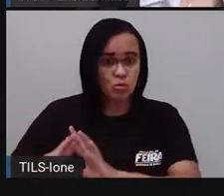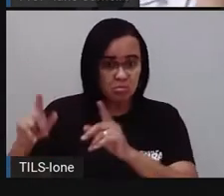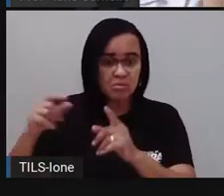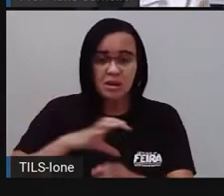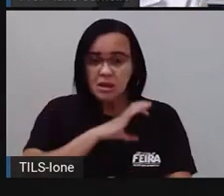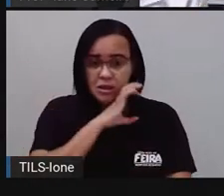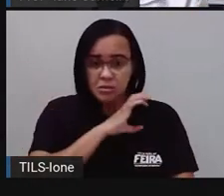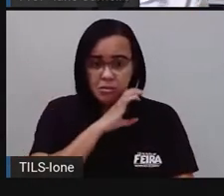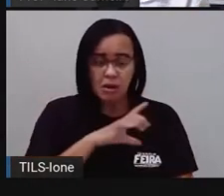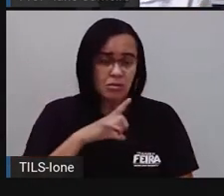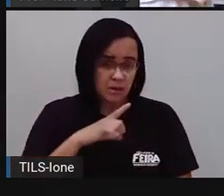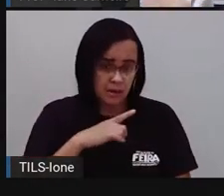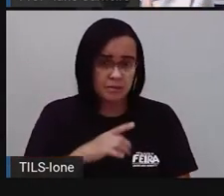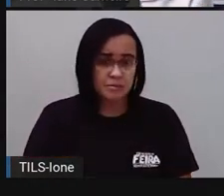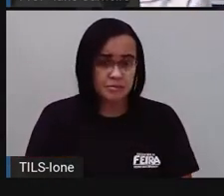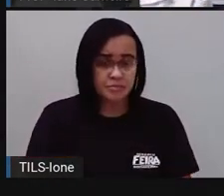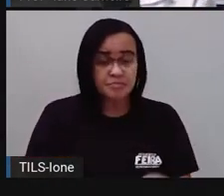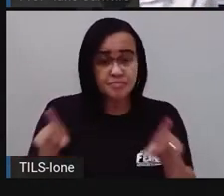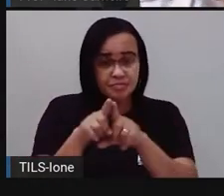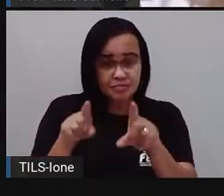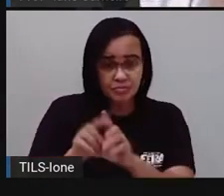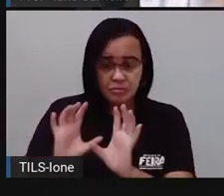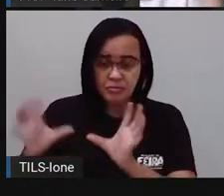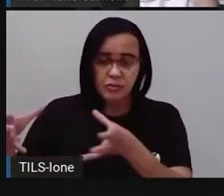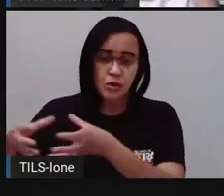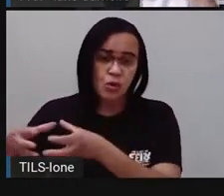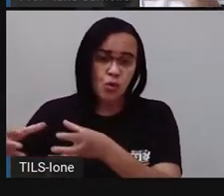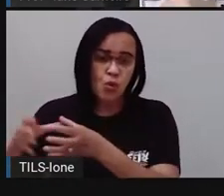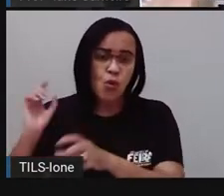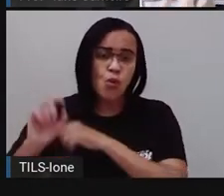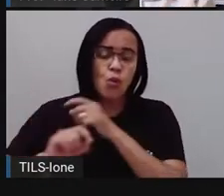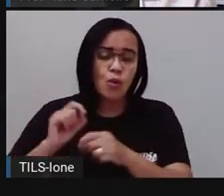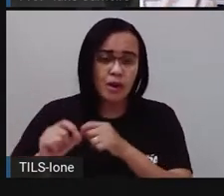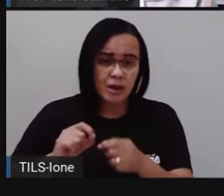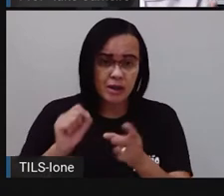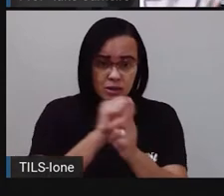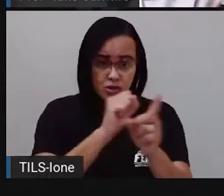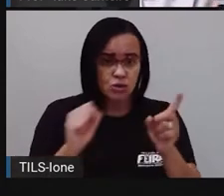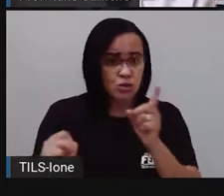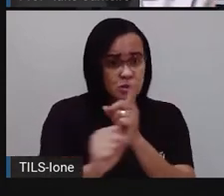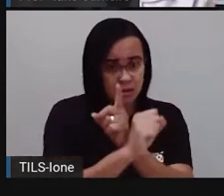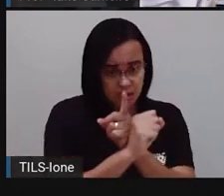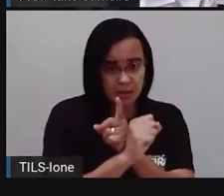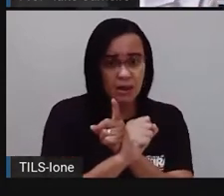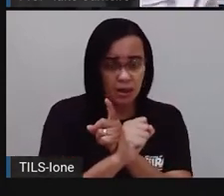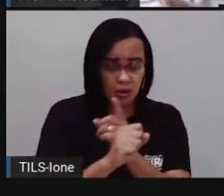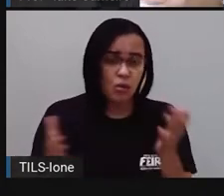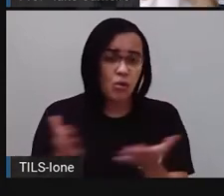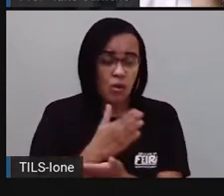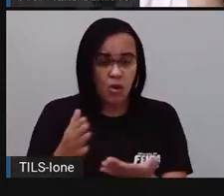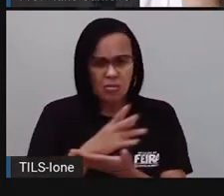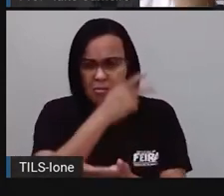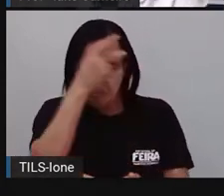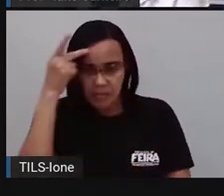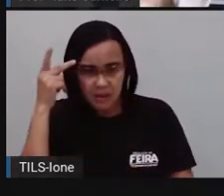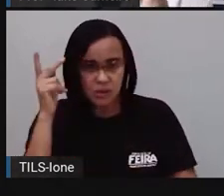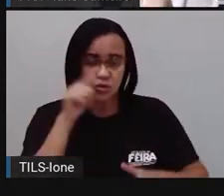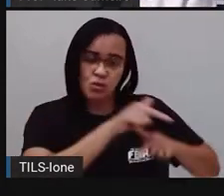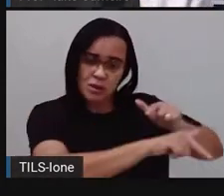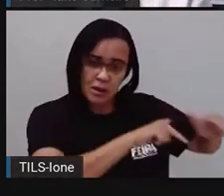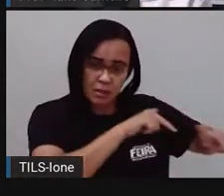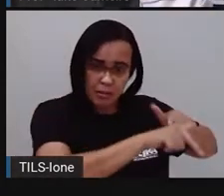tem a diversidade social, né? Então, numa sociedade, a gente tem aquelas pessoas que trabalham, as pessoas que são